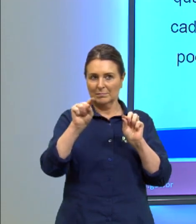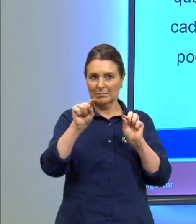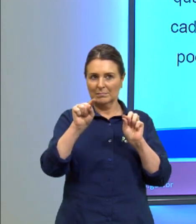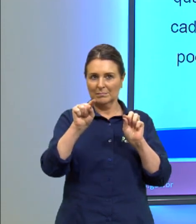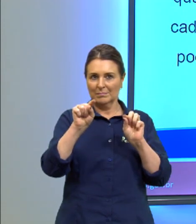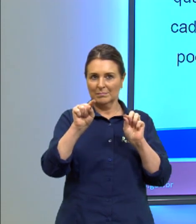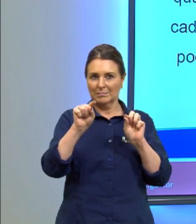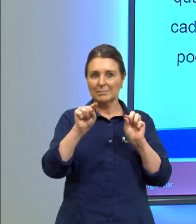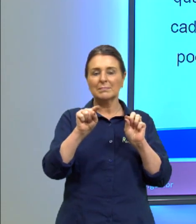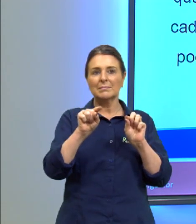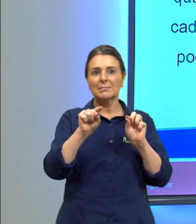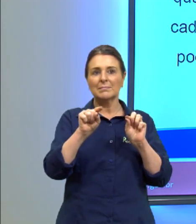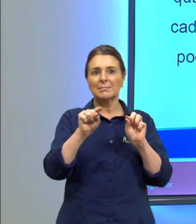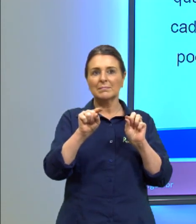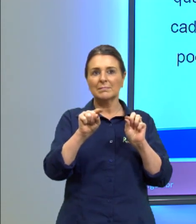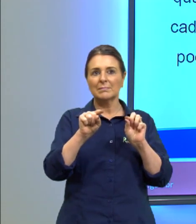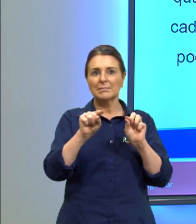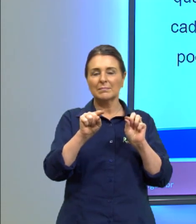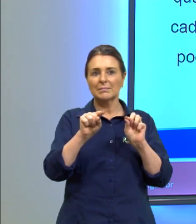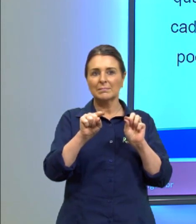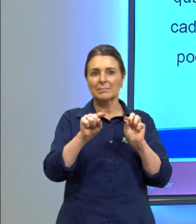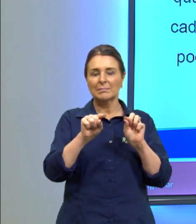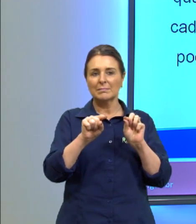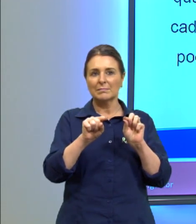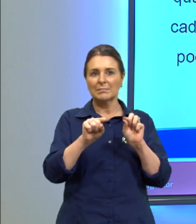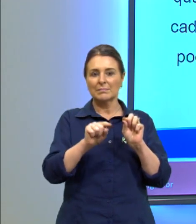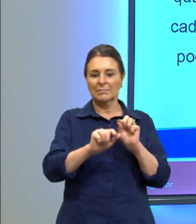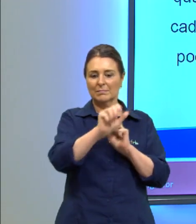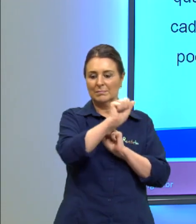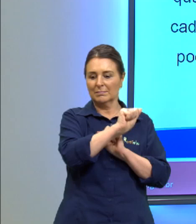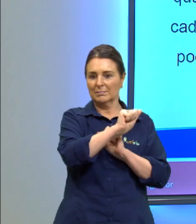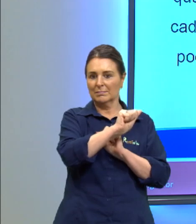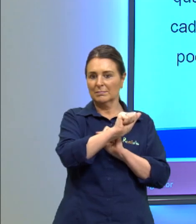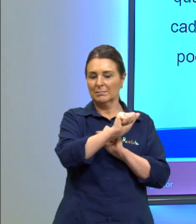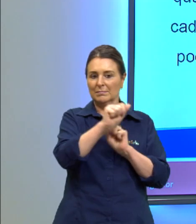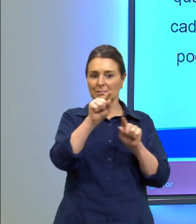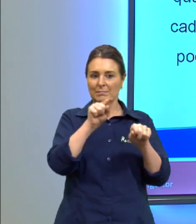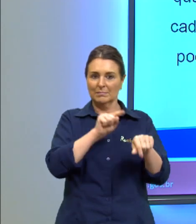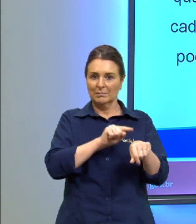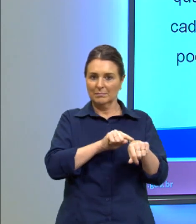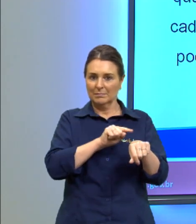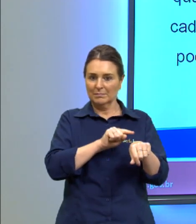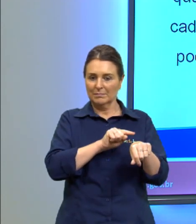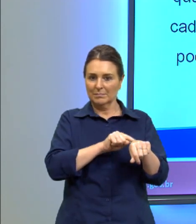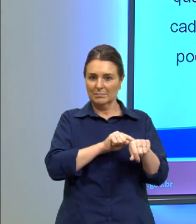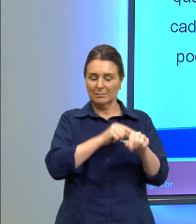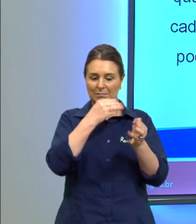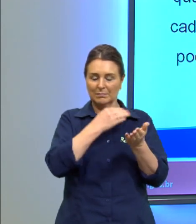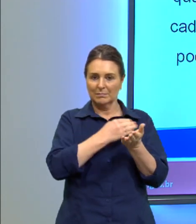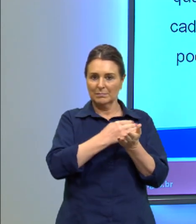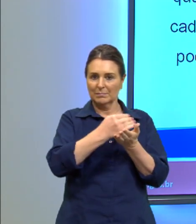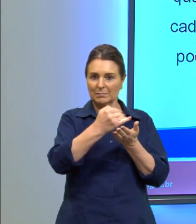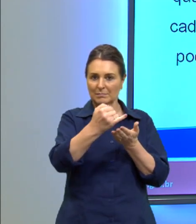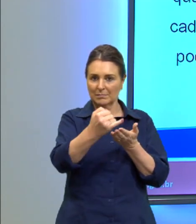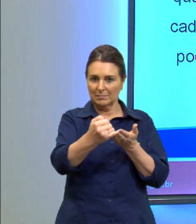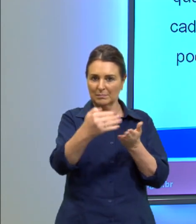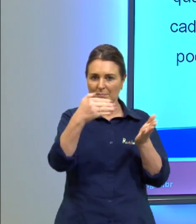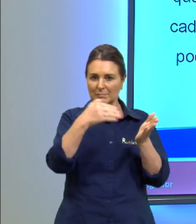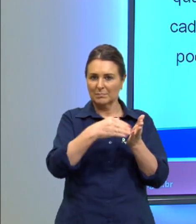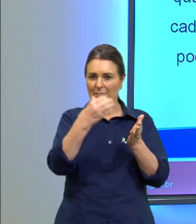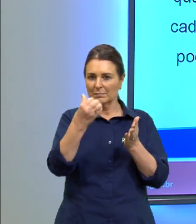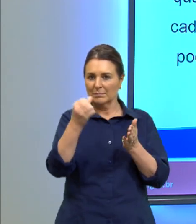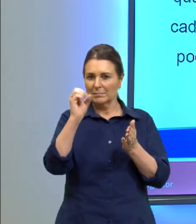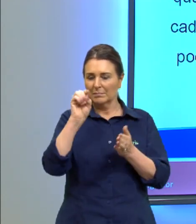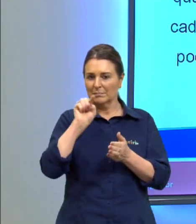entre o reservatório A e o tempo, nesse início até os 60 mil.